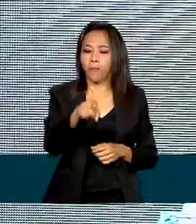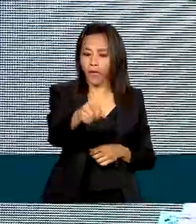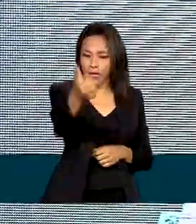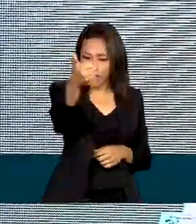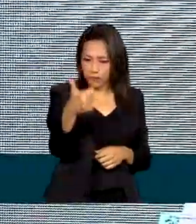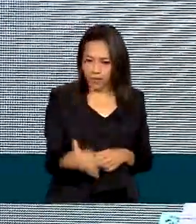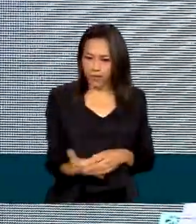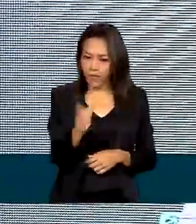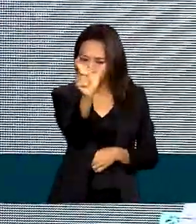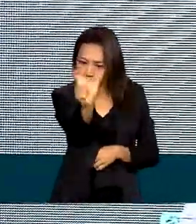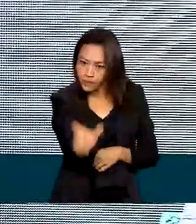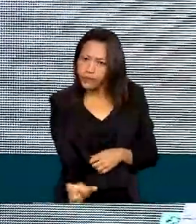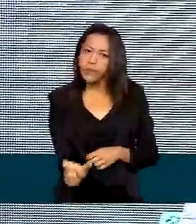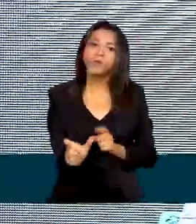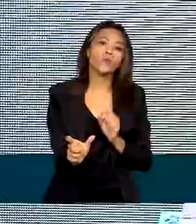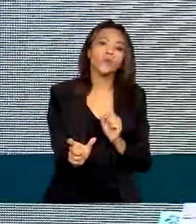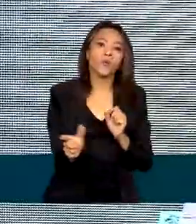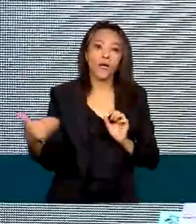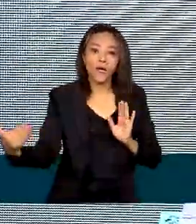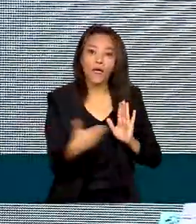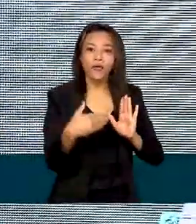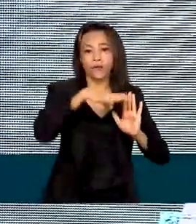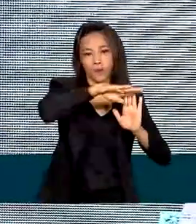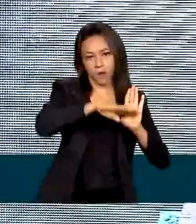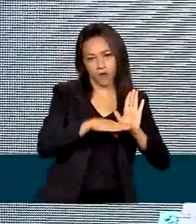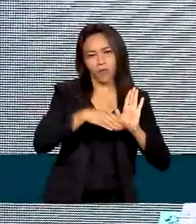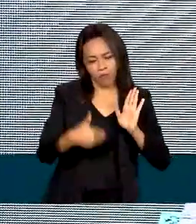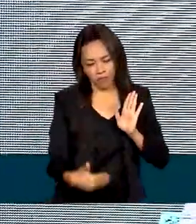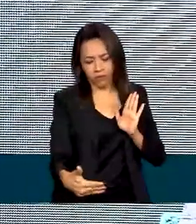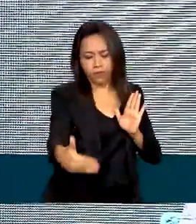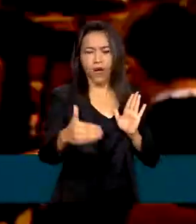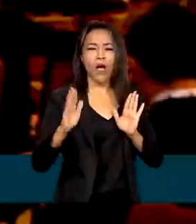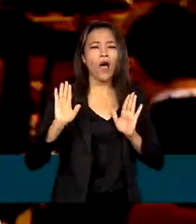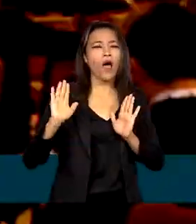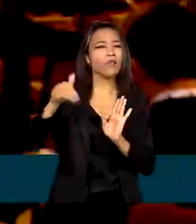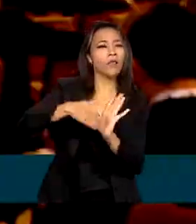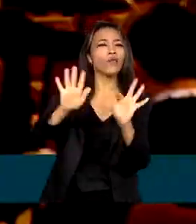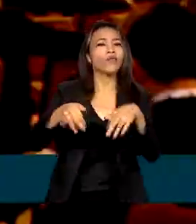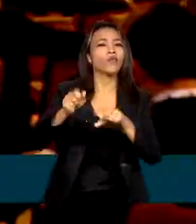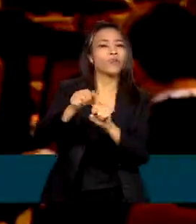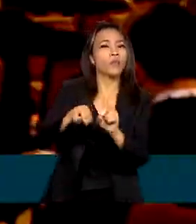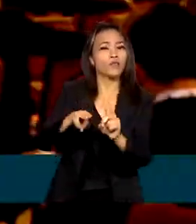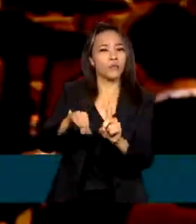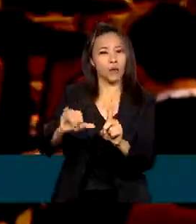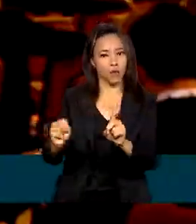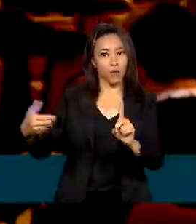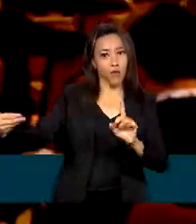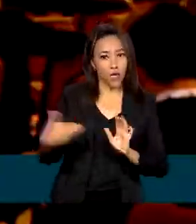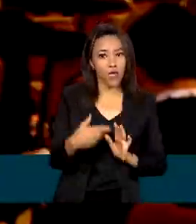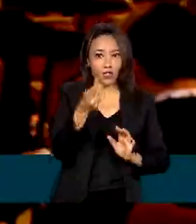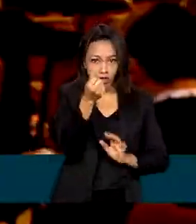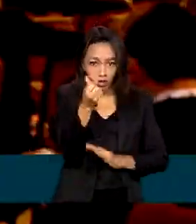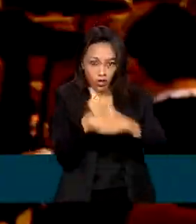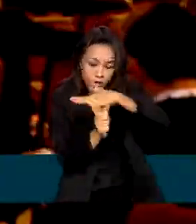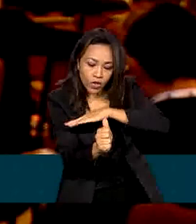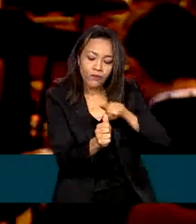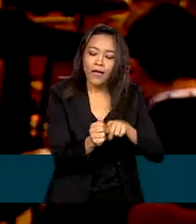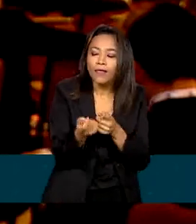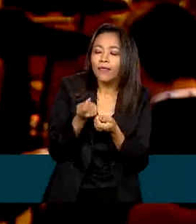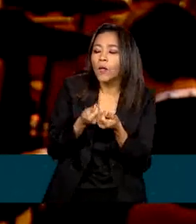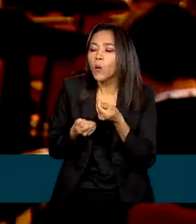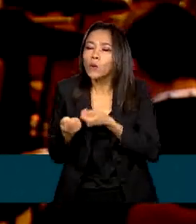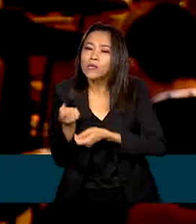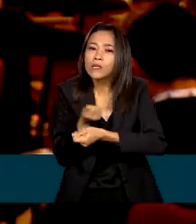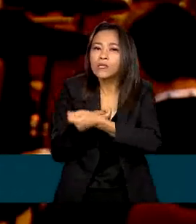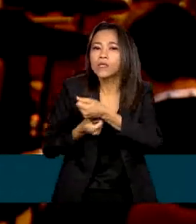Civil, Rui Costa, esse programa vai ser lançado até o fim de maio. Um fundo garantidor está em negociação com o